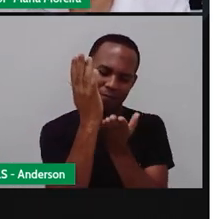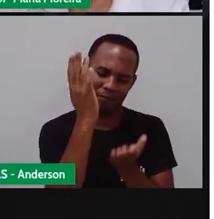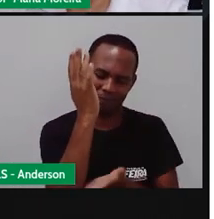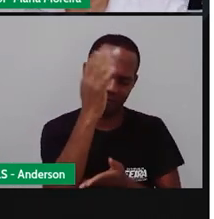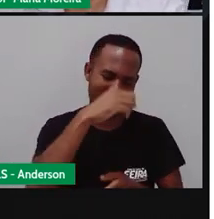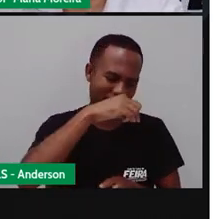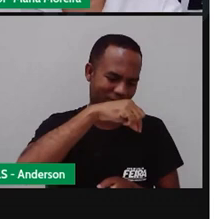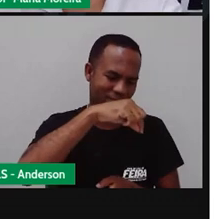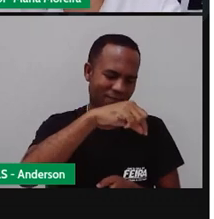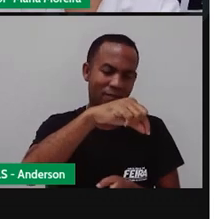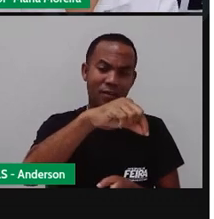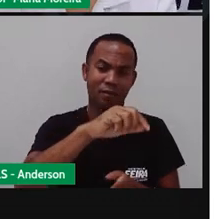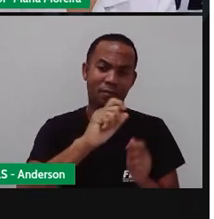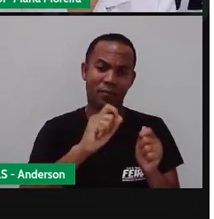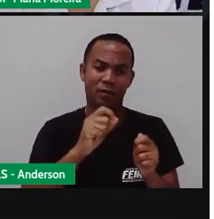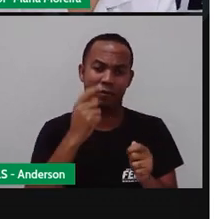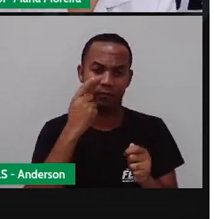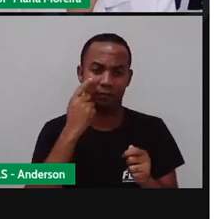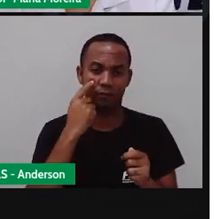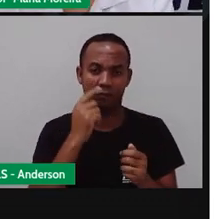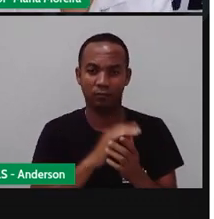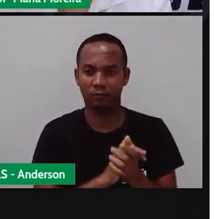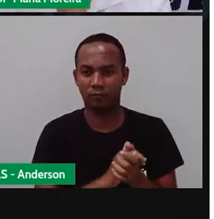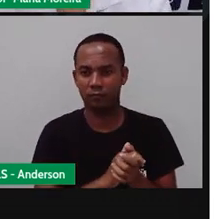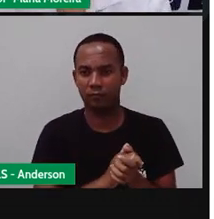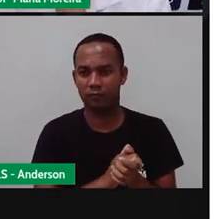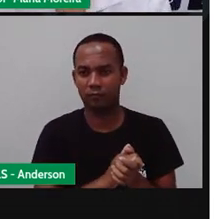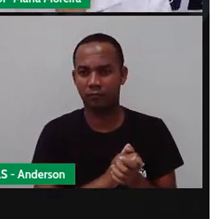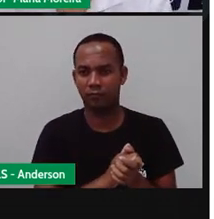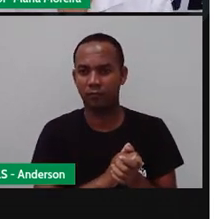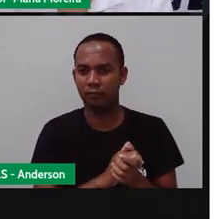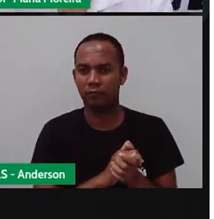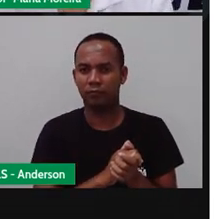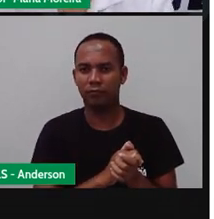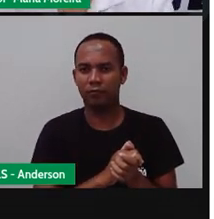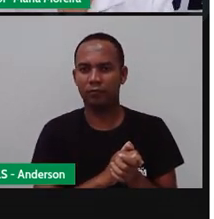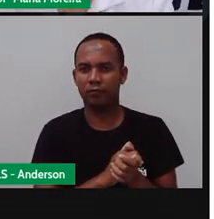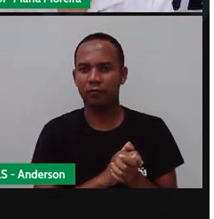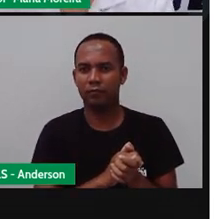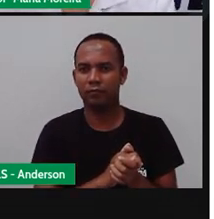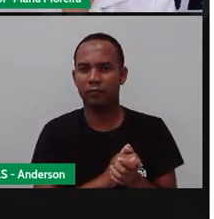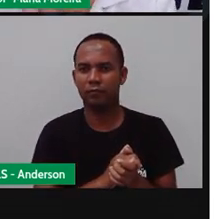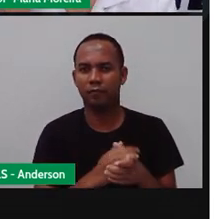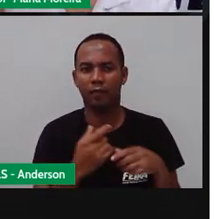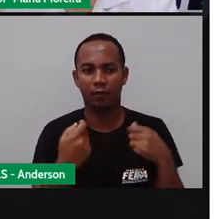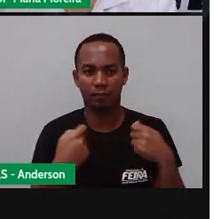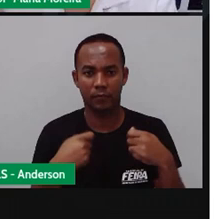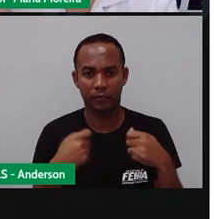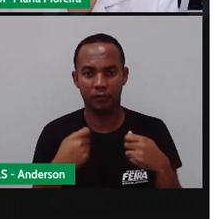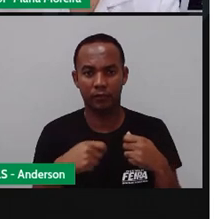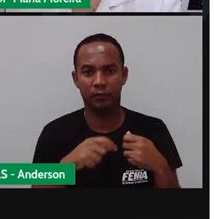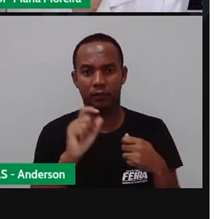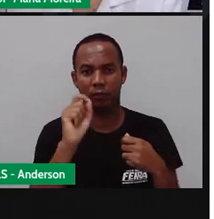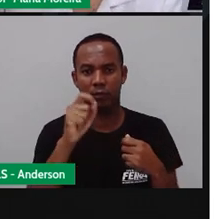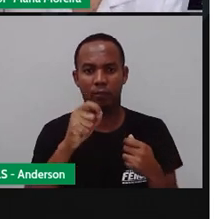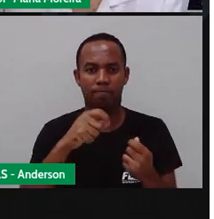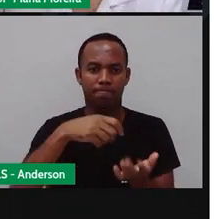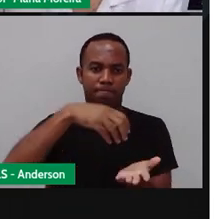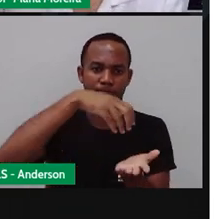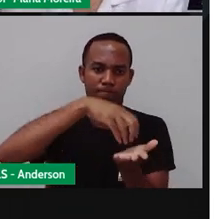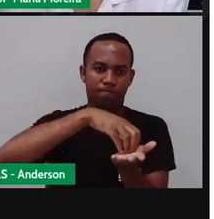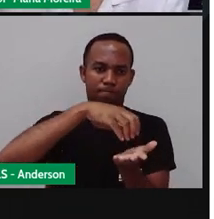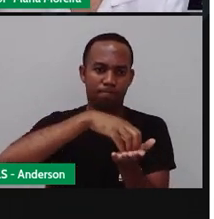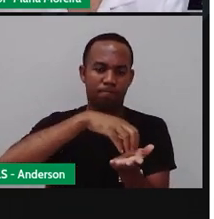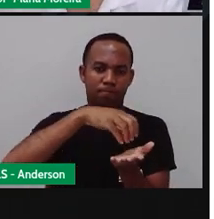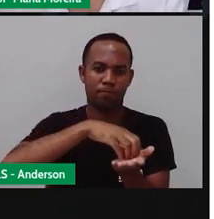você fazer a árvore Com palito de churrasco Ou de picolé E fazer essas cerquinhas Você precisa de uma base, né? Que permita que você